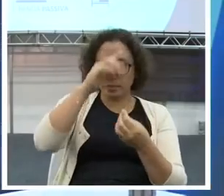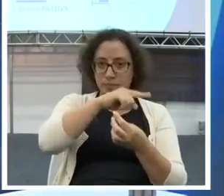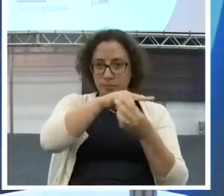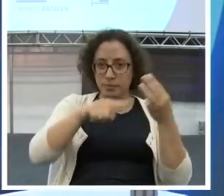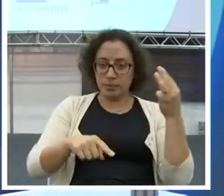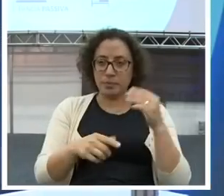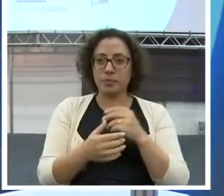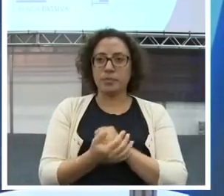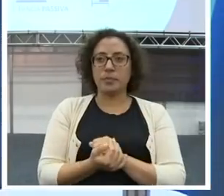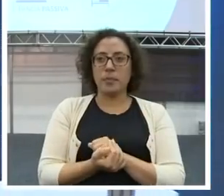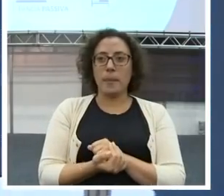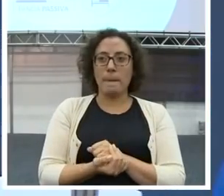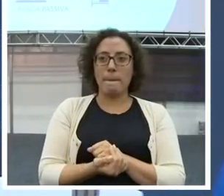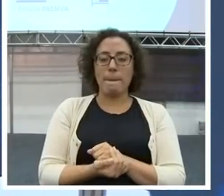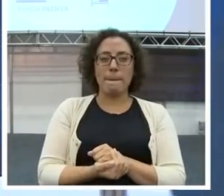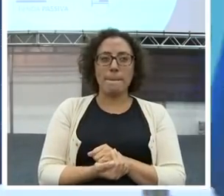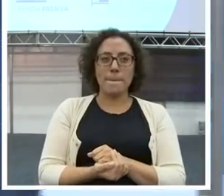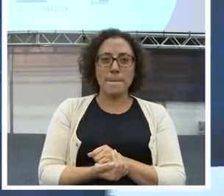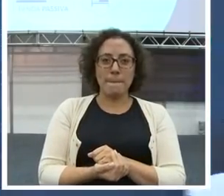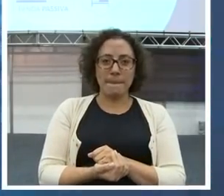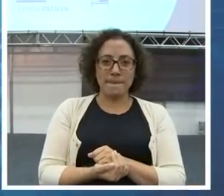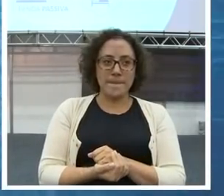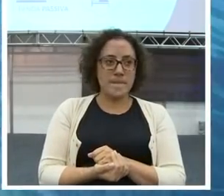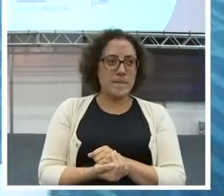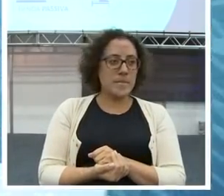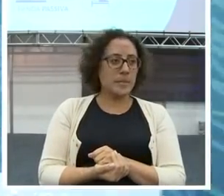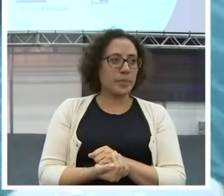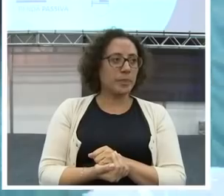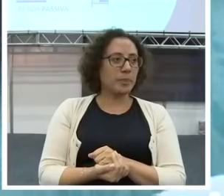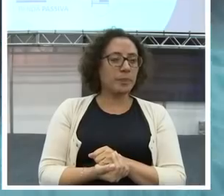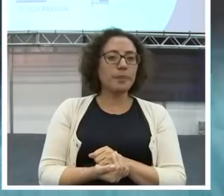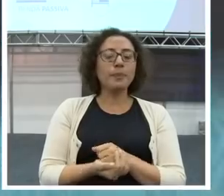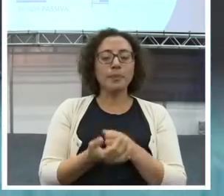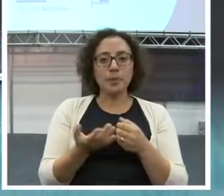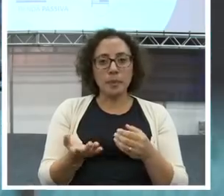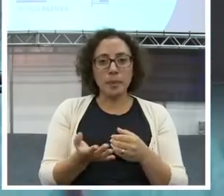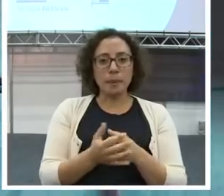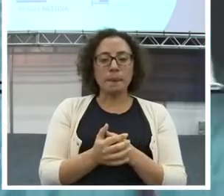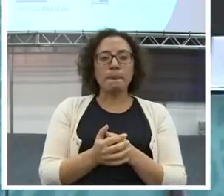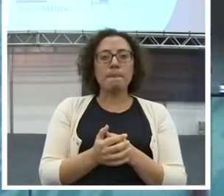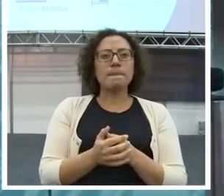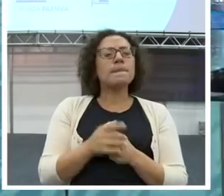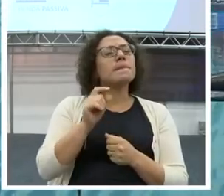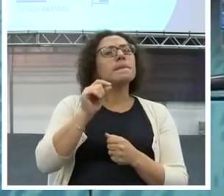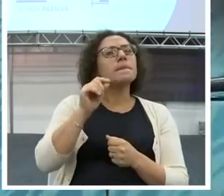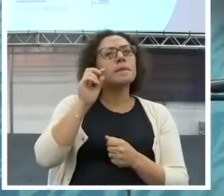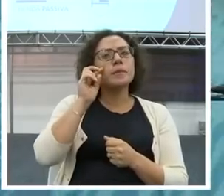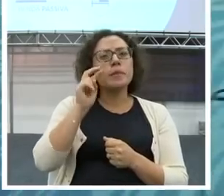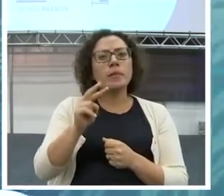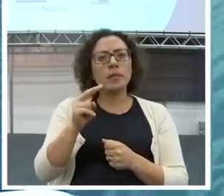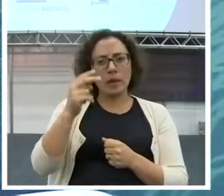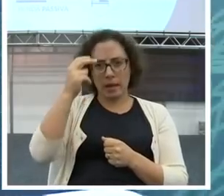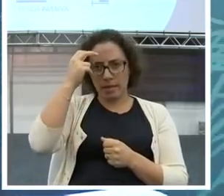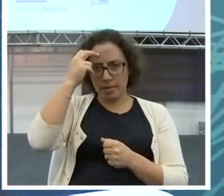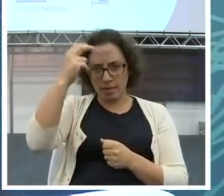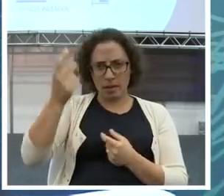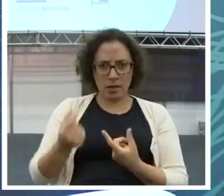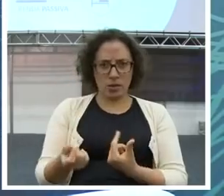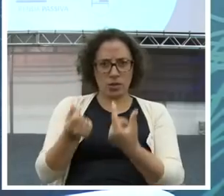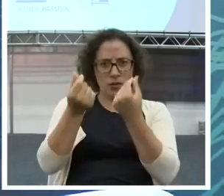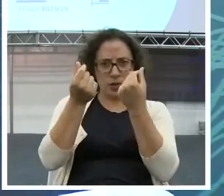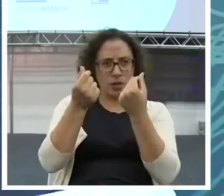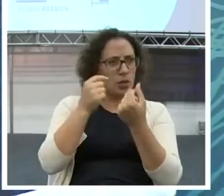Deixa eu pular para o próximo. Bom, para a gente... Quem aqui já ouviu falar de inteligência financeira?